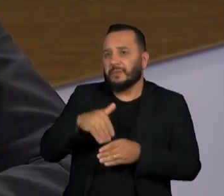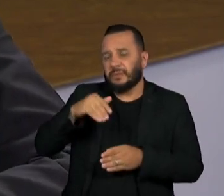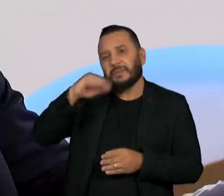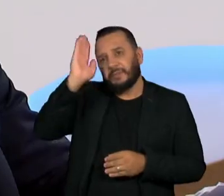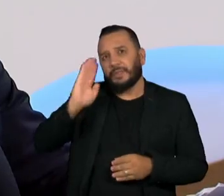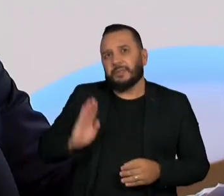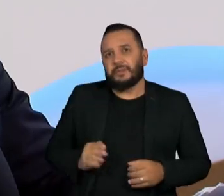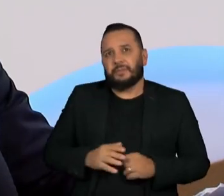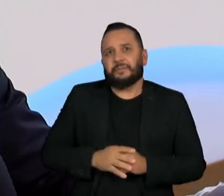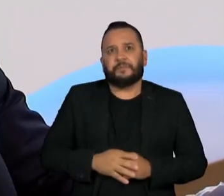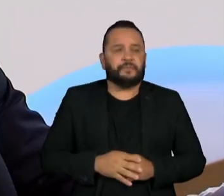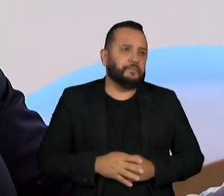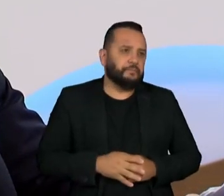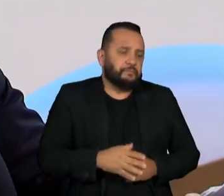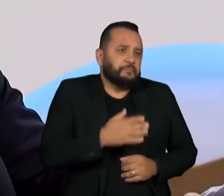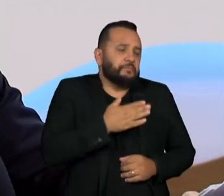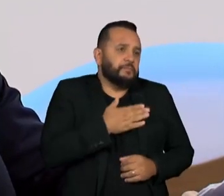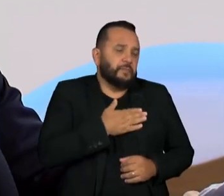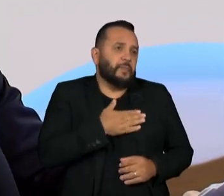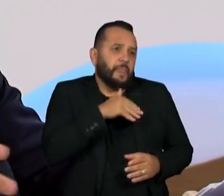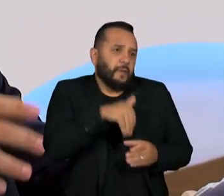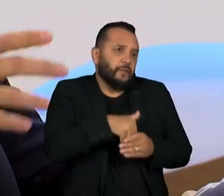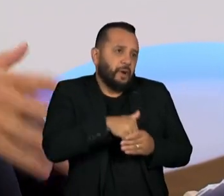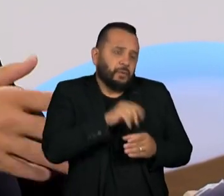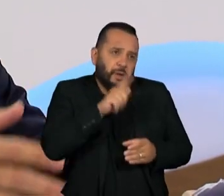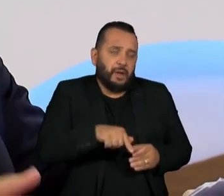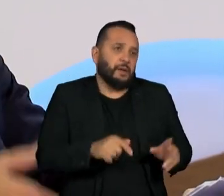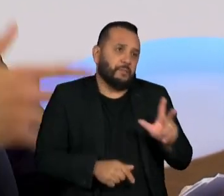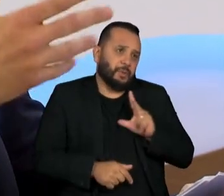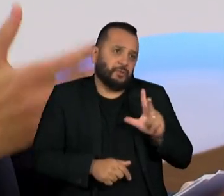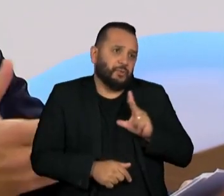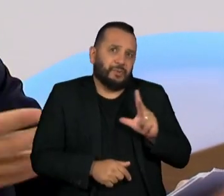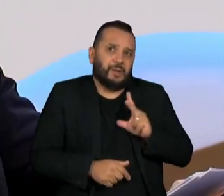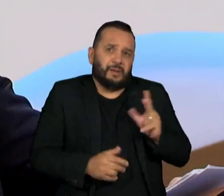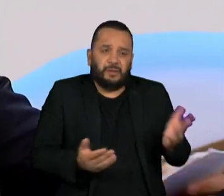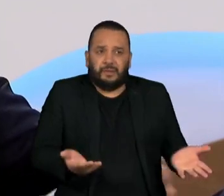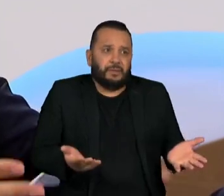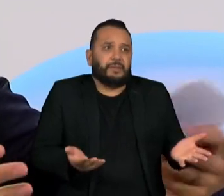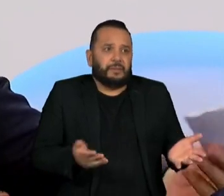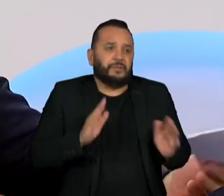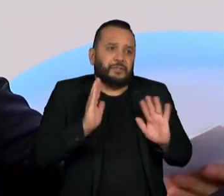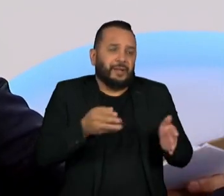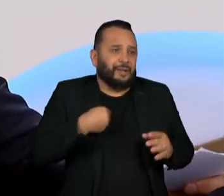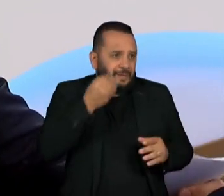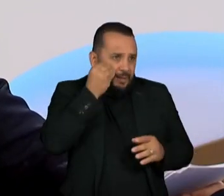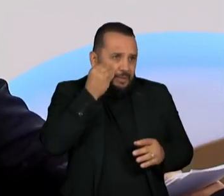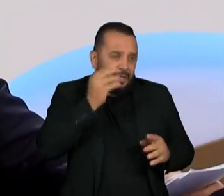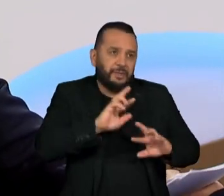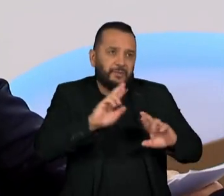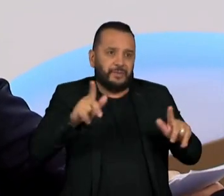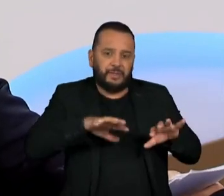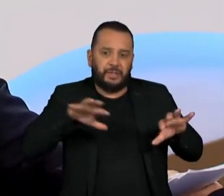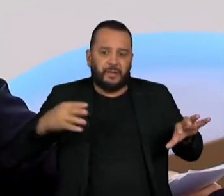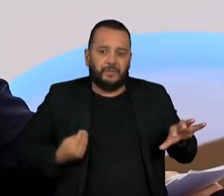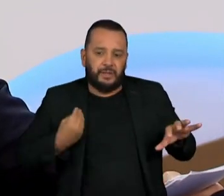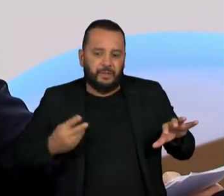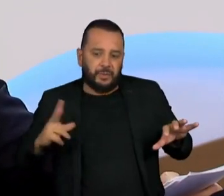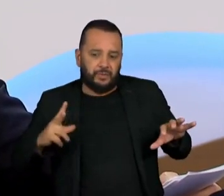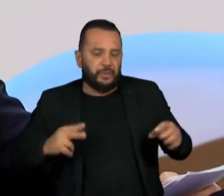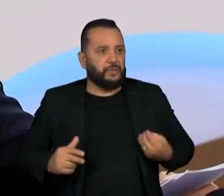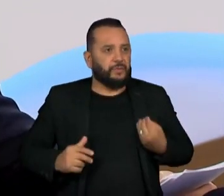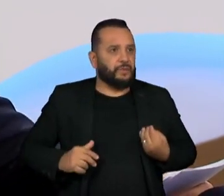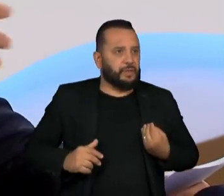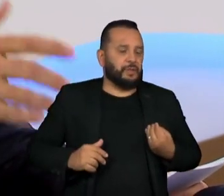Olha, o voto, eu acho que é um ato privado, eu não quero me alongar muito, eu já acho que tentei aqui diferenciar o que é a vida privada, o é a vida